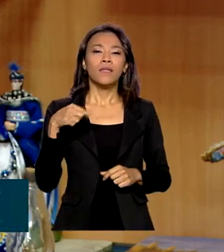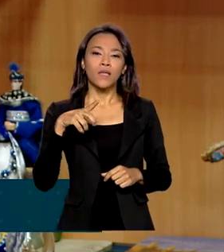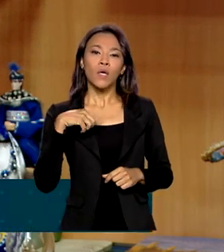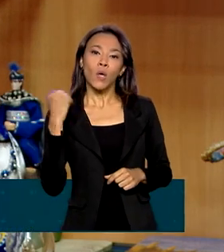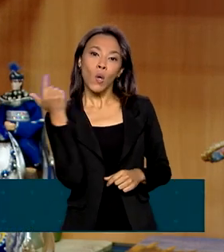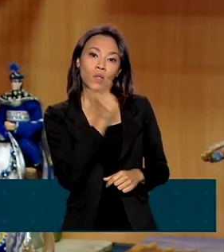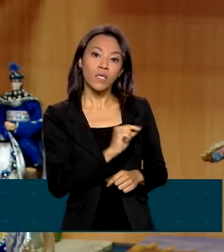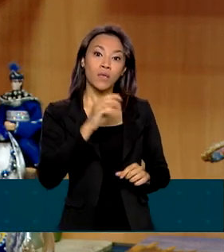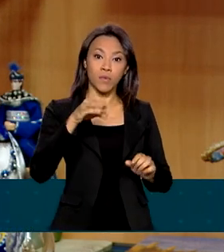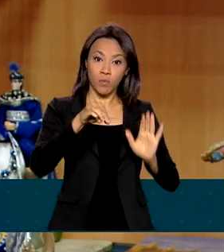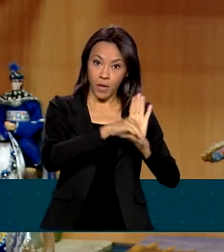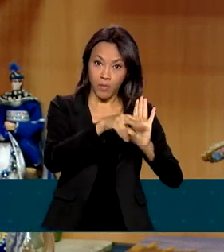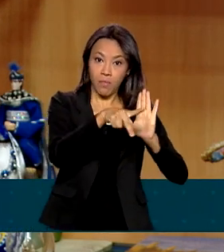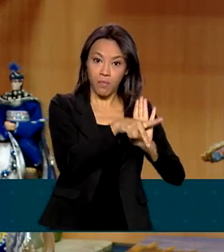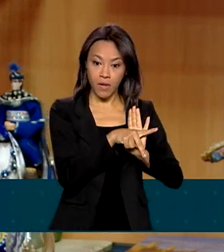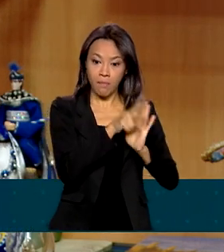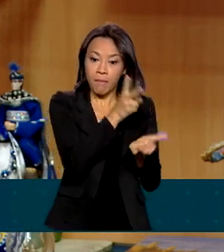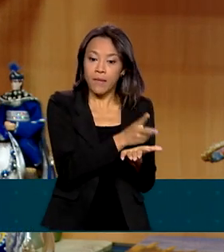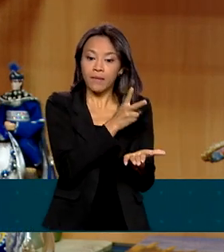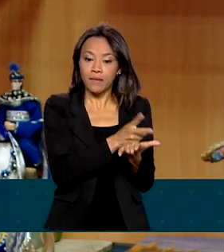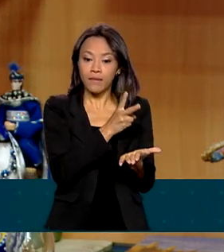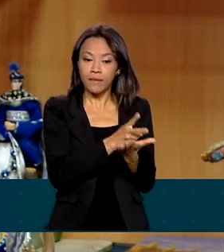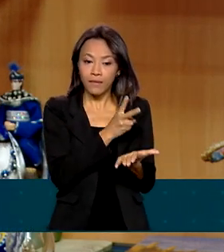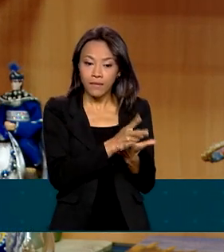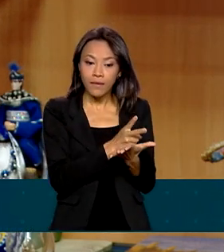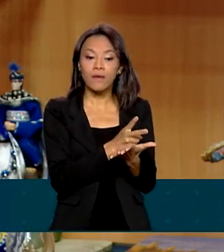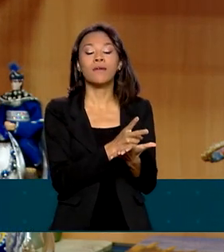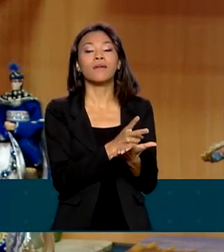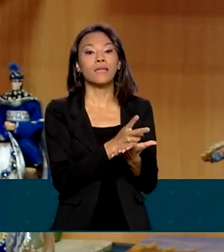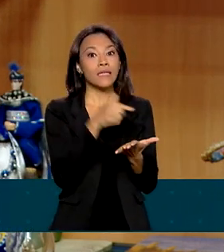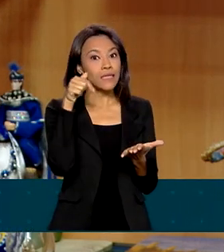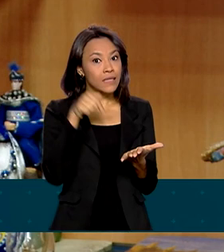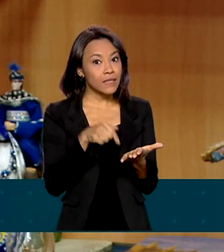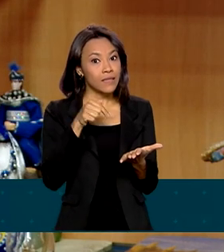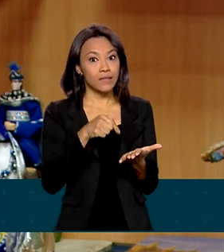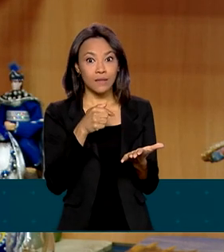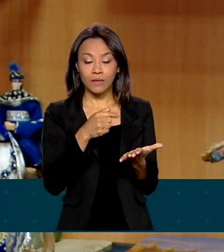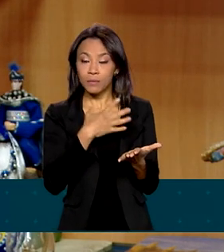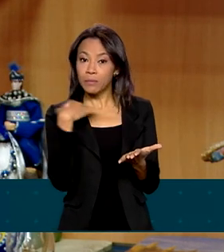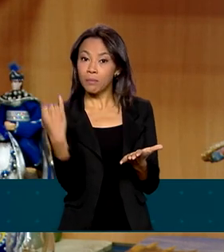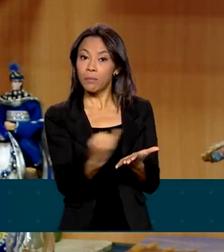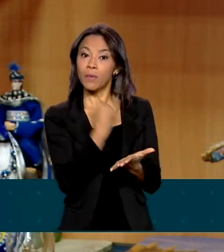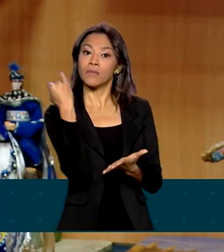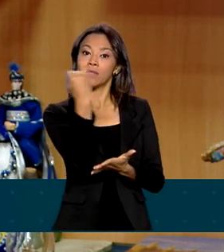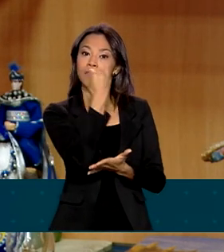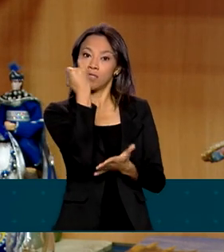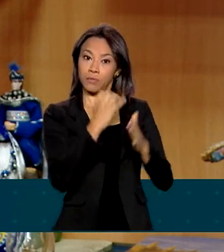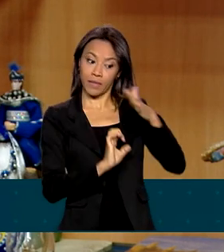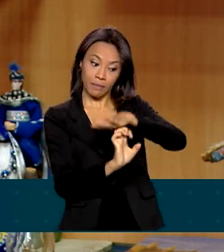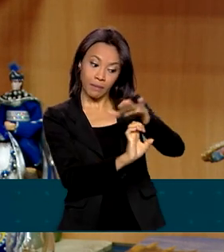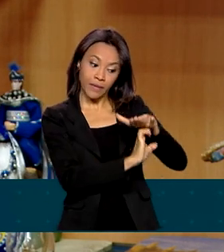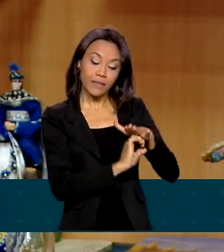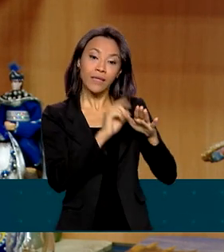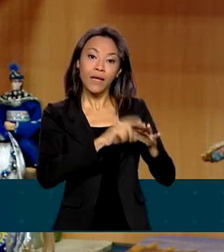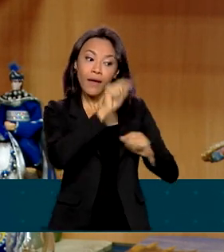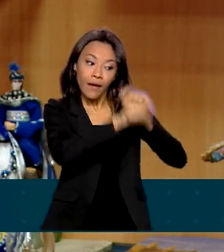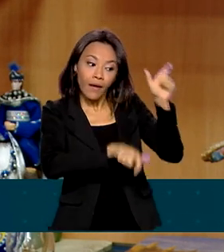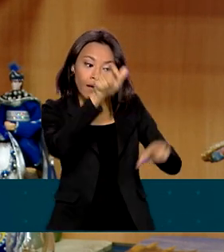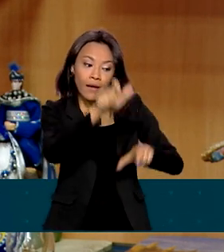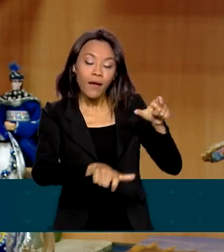gente conseguiu que se mantivesse o maior patrimônio que a empresa tem, que é o seu capital humano.